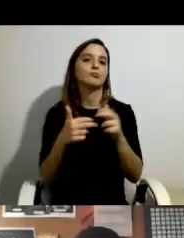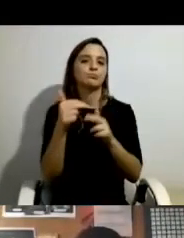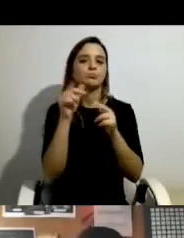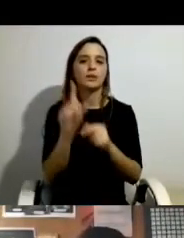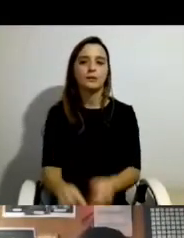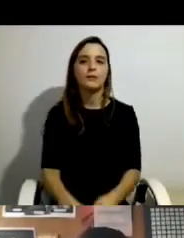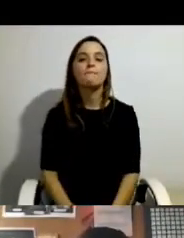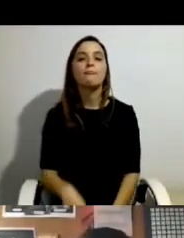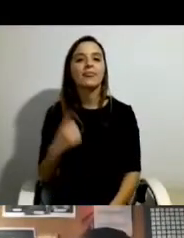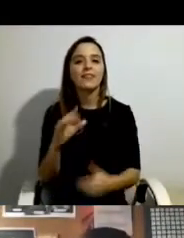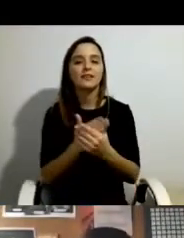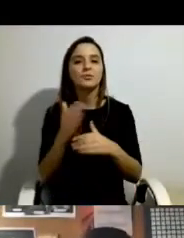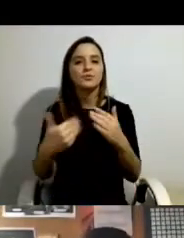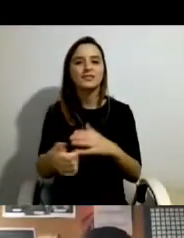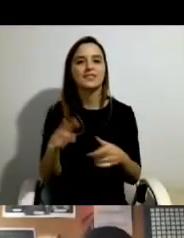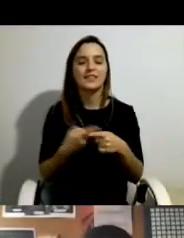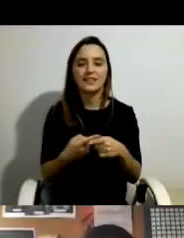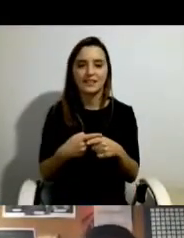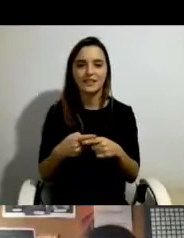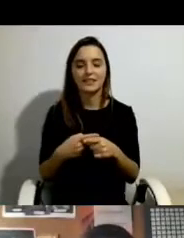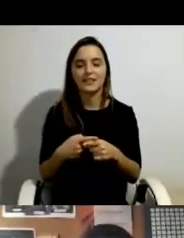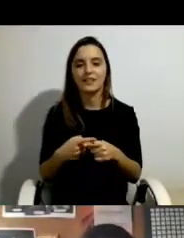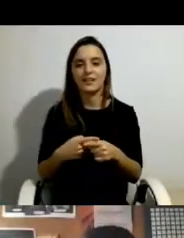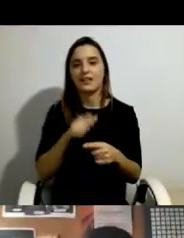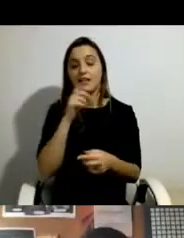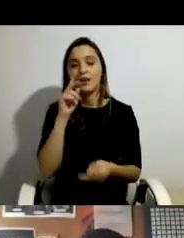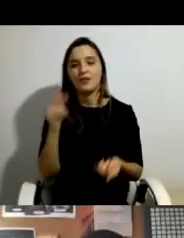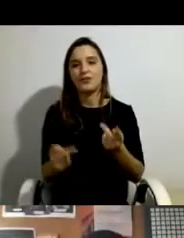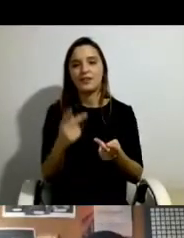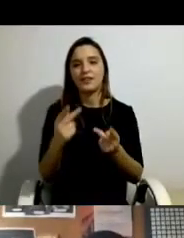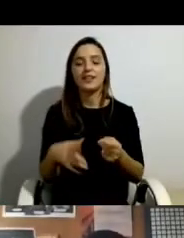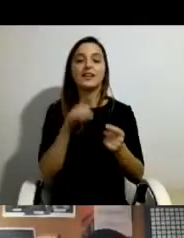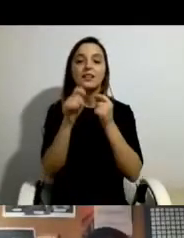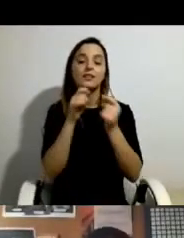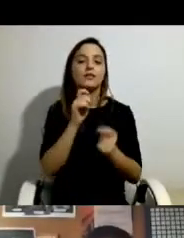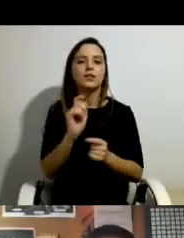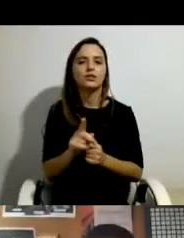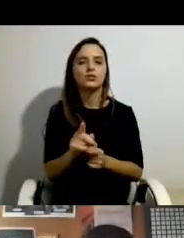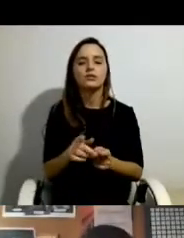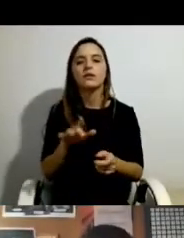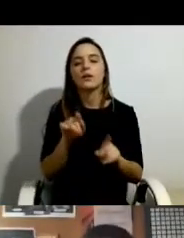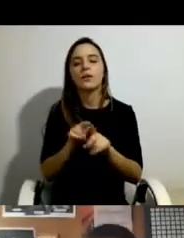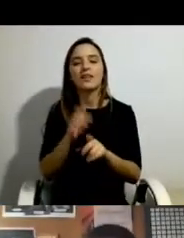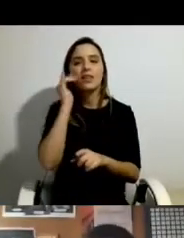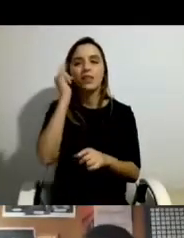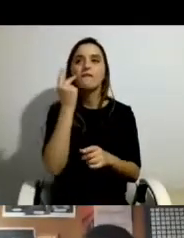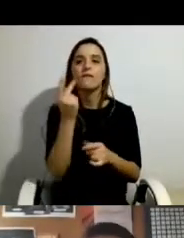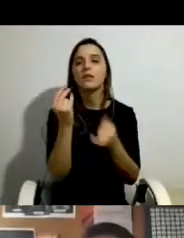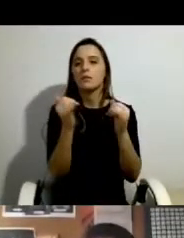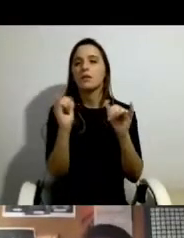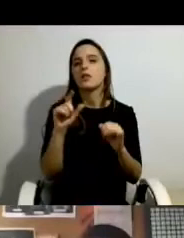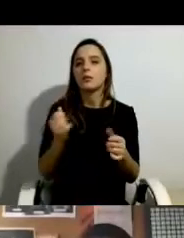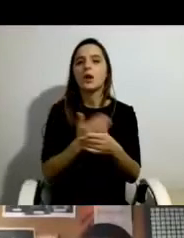um processo que é muito interessante de avaliar nestas entrevistas, que é esta ideia de que a vida independente também é um processo de